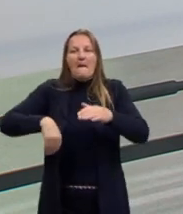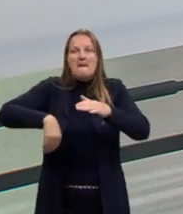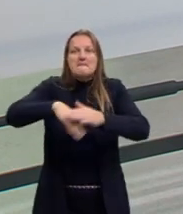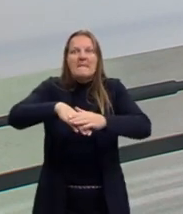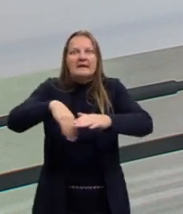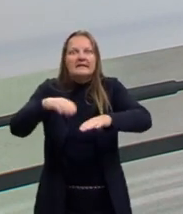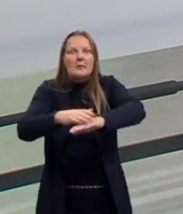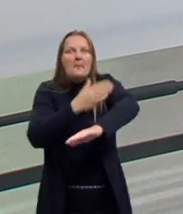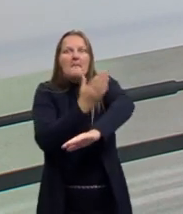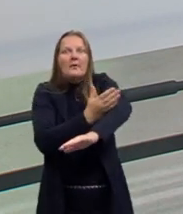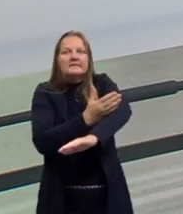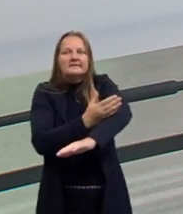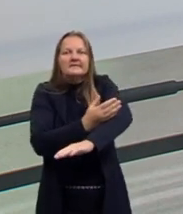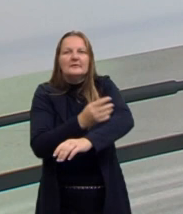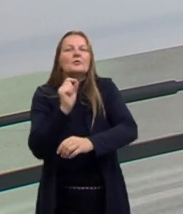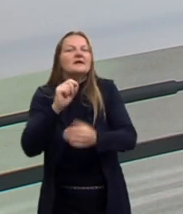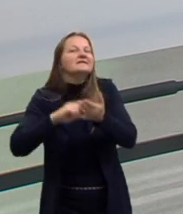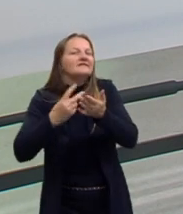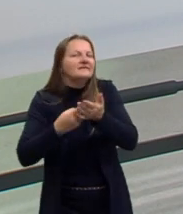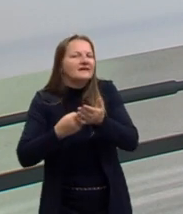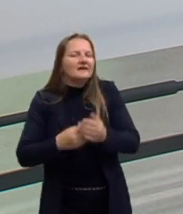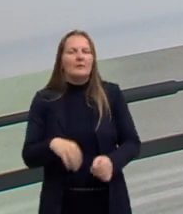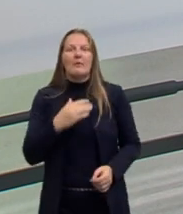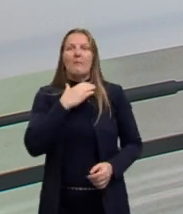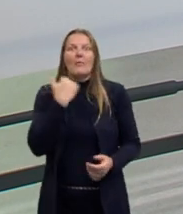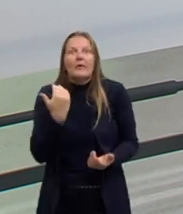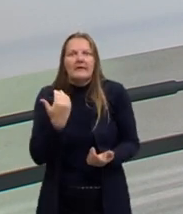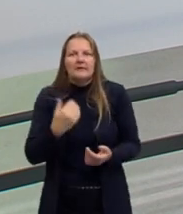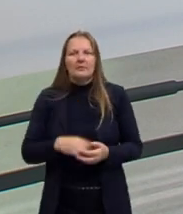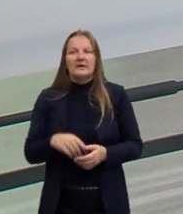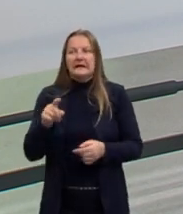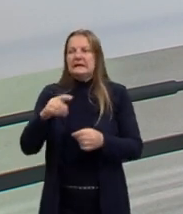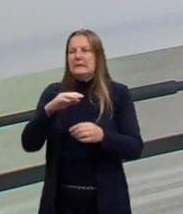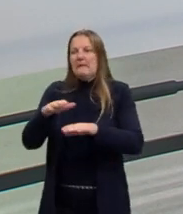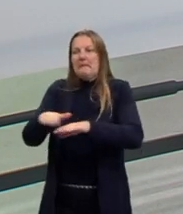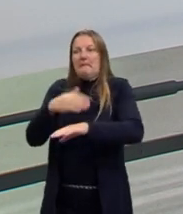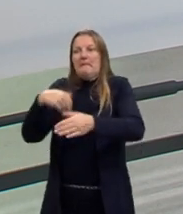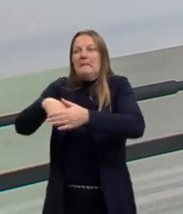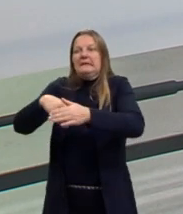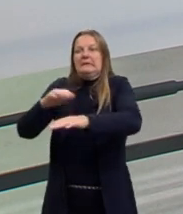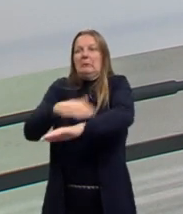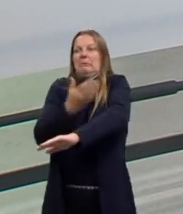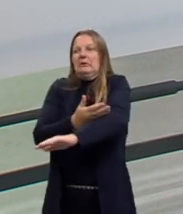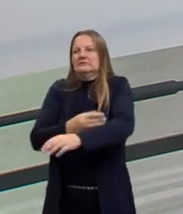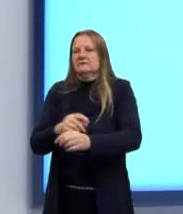até o próprio descansar ali. Pode ser usado como um eufemismo.